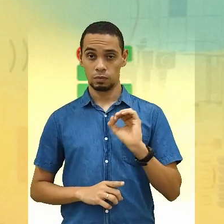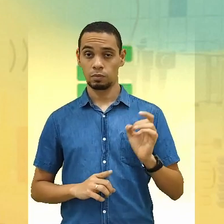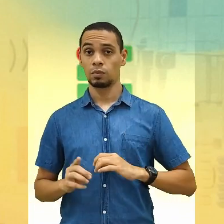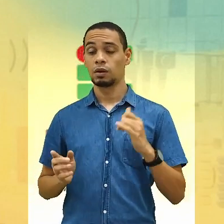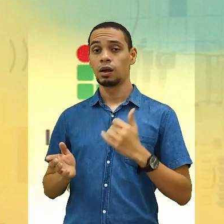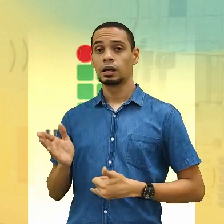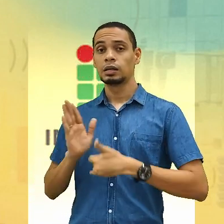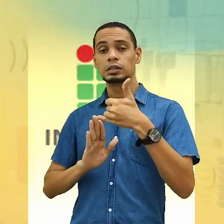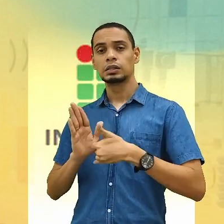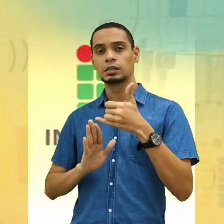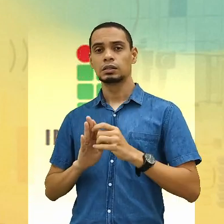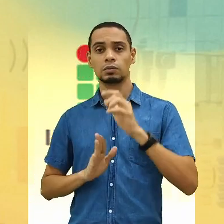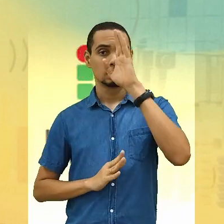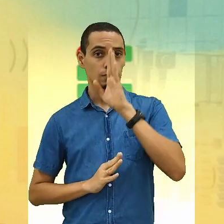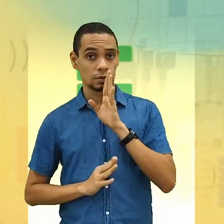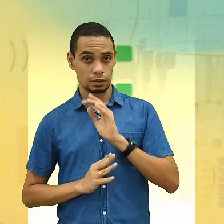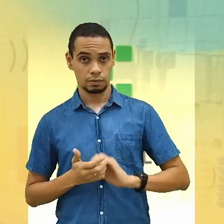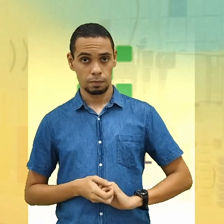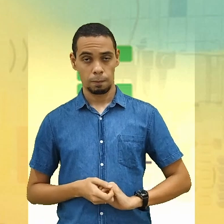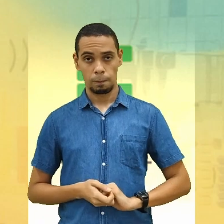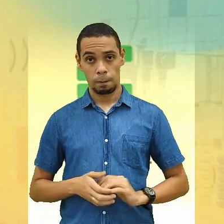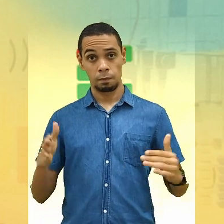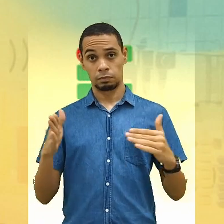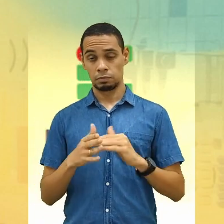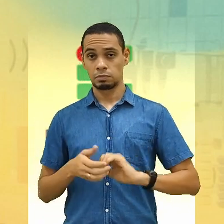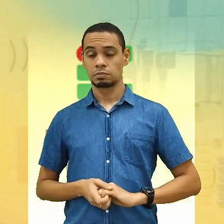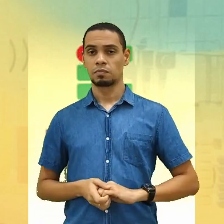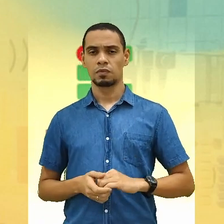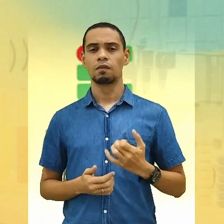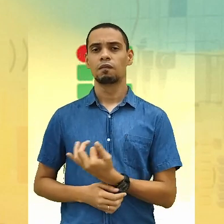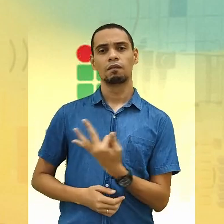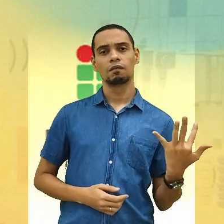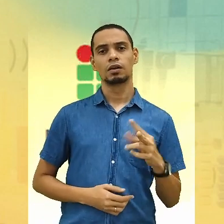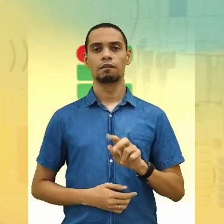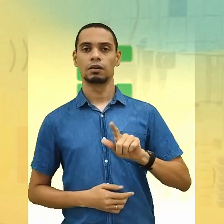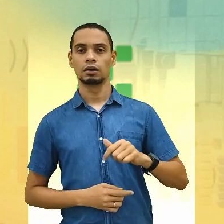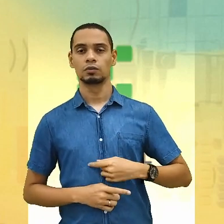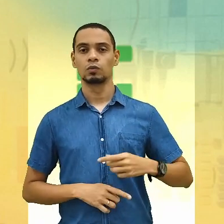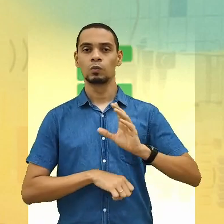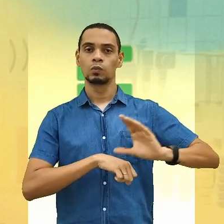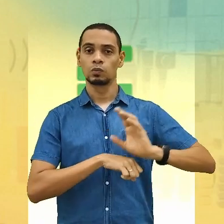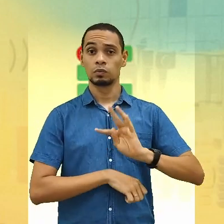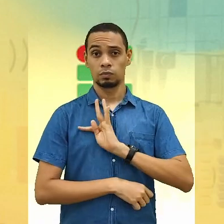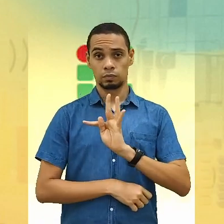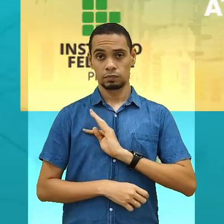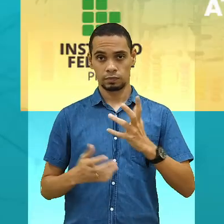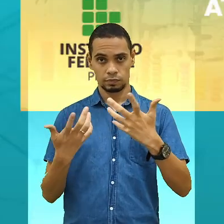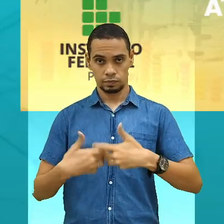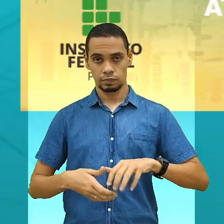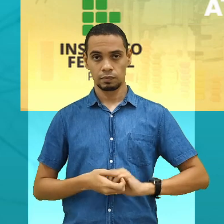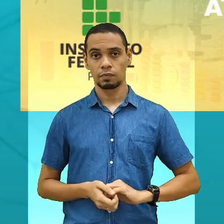taxa de inscrição para o exame classificatório, que oferta 4.470 vagas nos cursos técnicos do IFP.